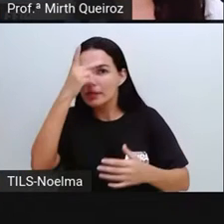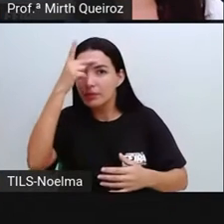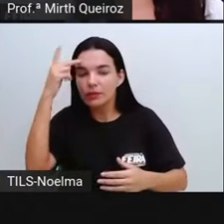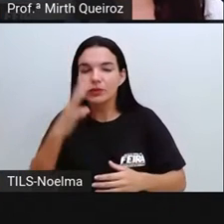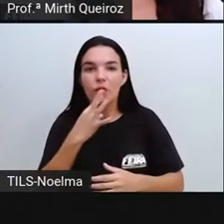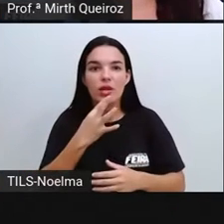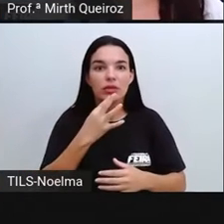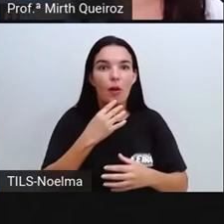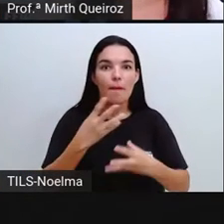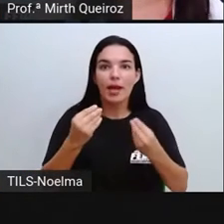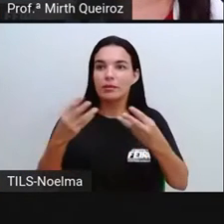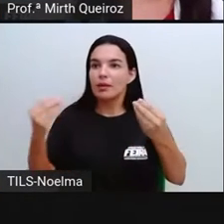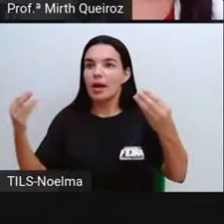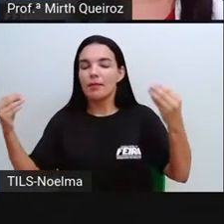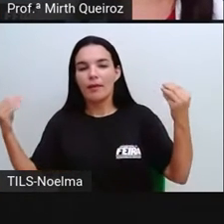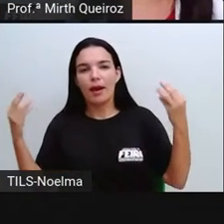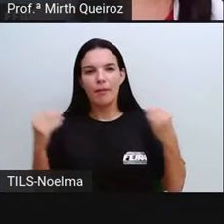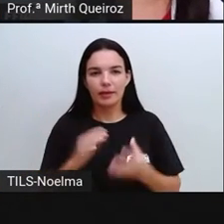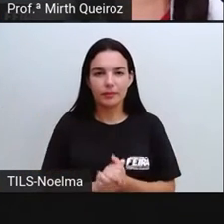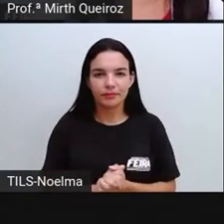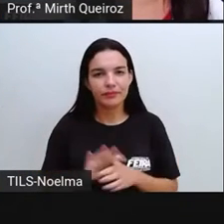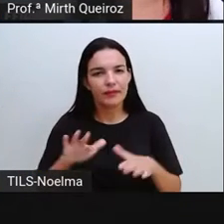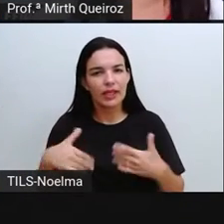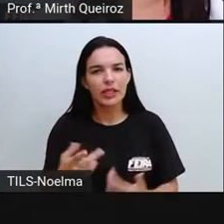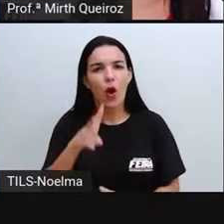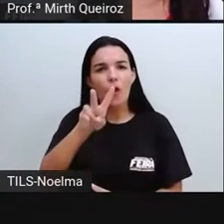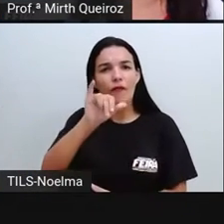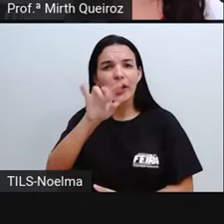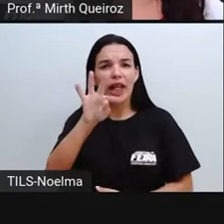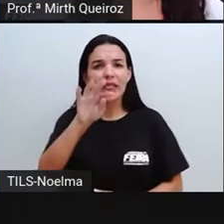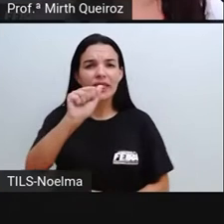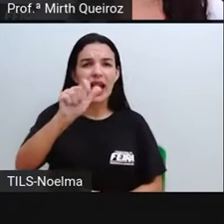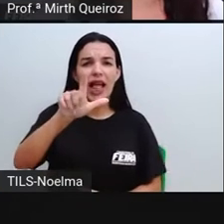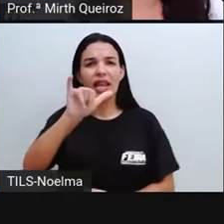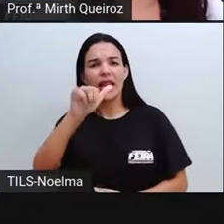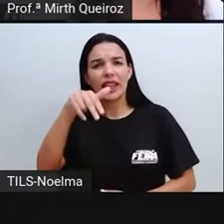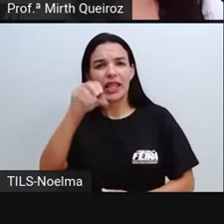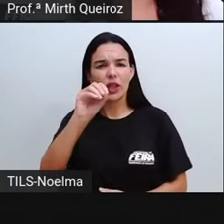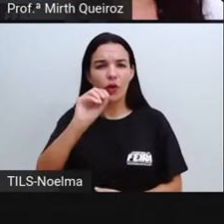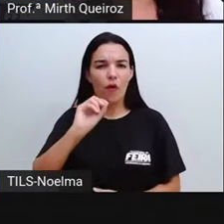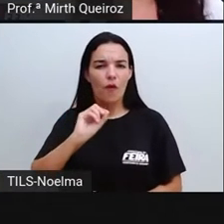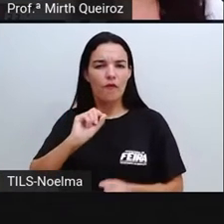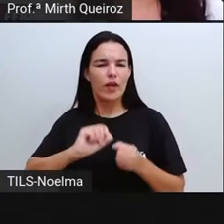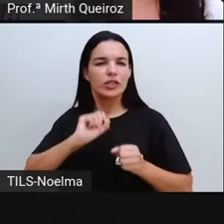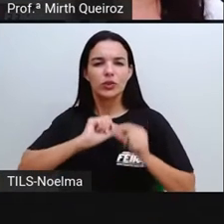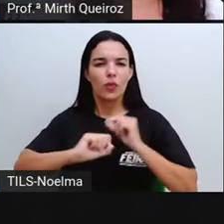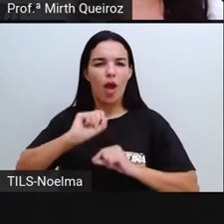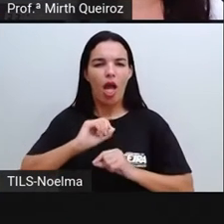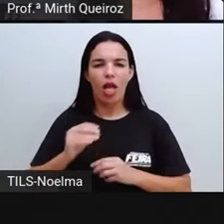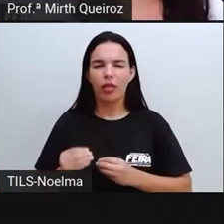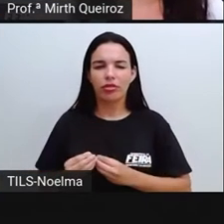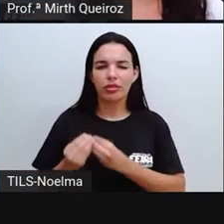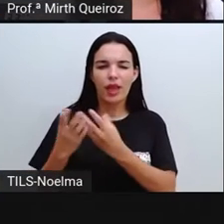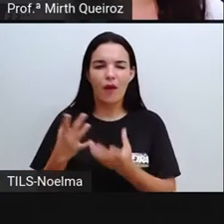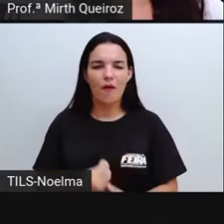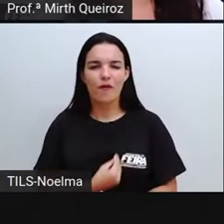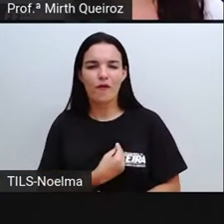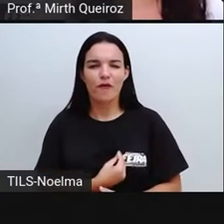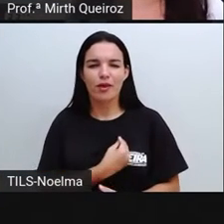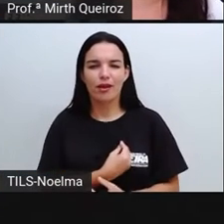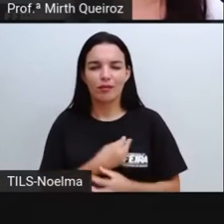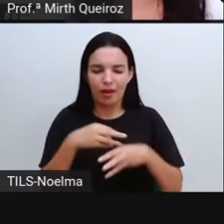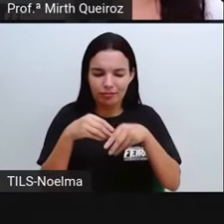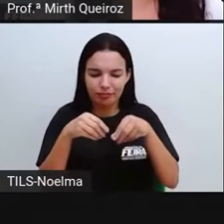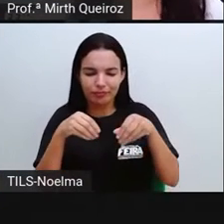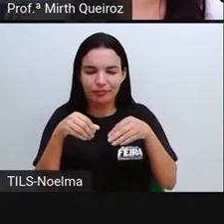visto, né? Sair desse anonimato. Mestre Vitalino deu vida ao barro, barro em violeiros, bois,